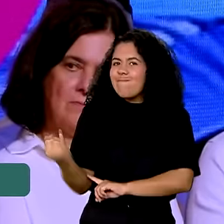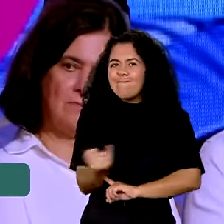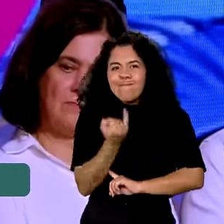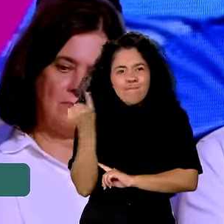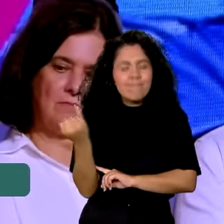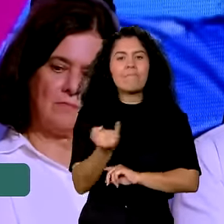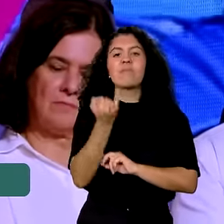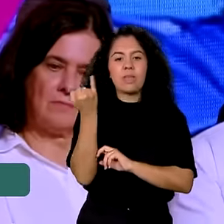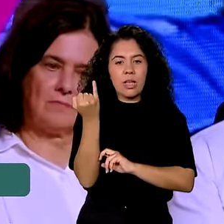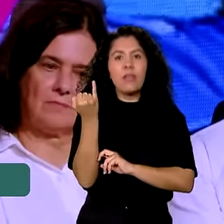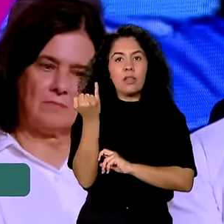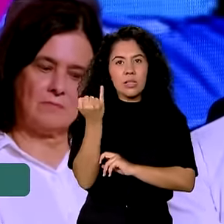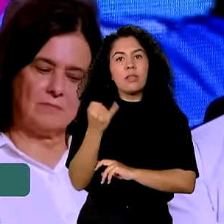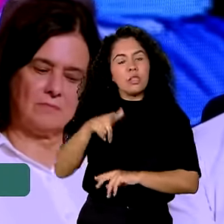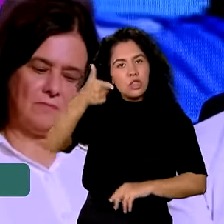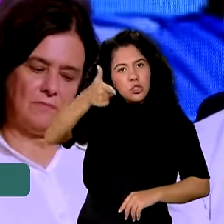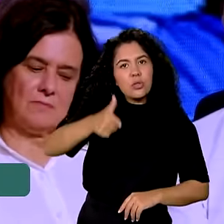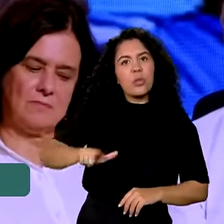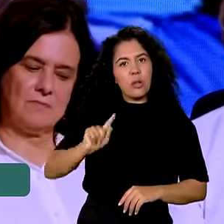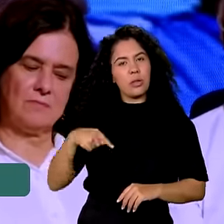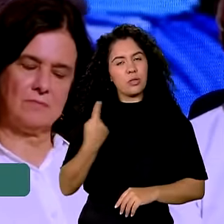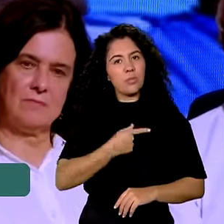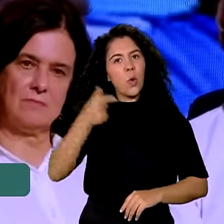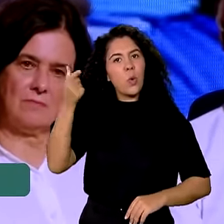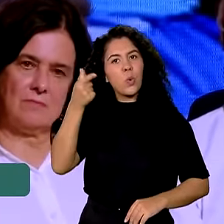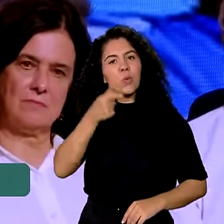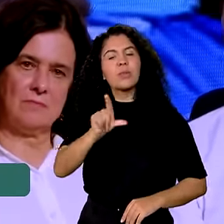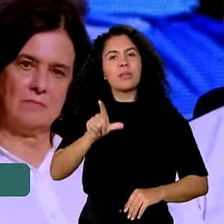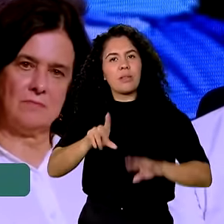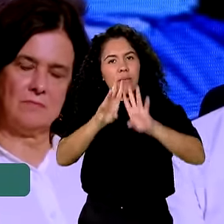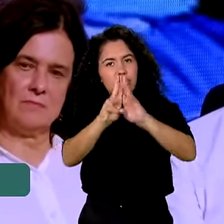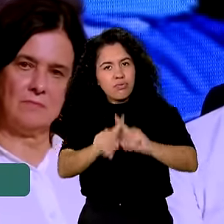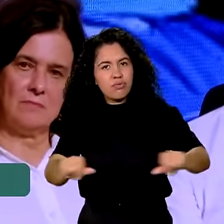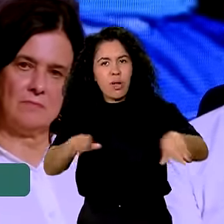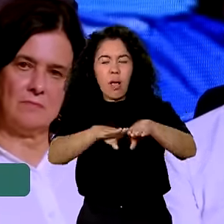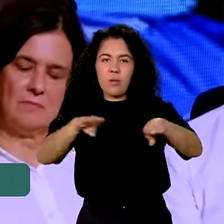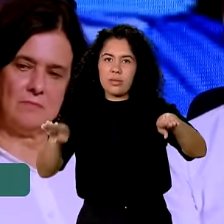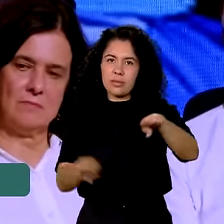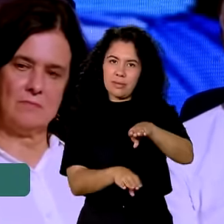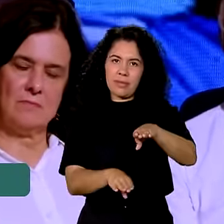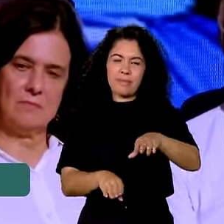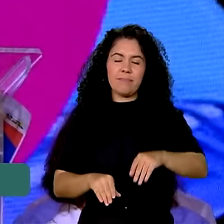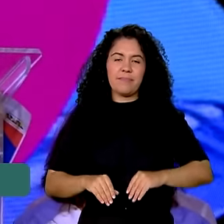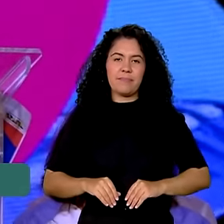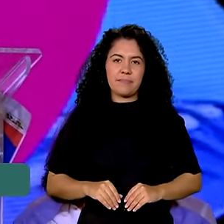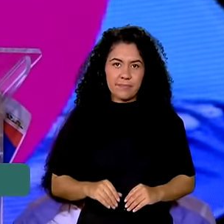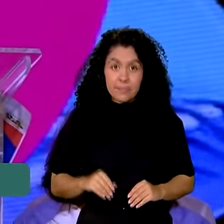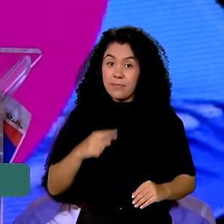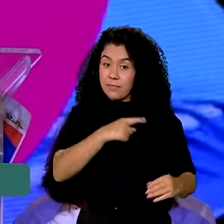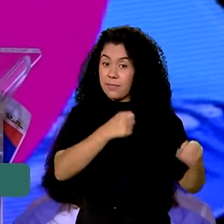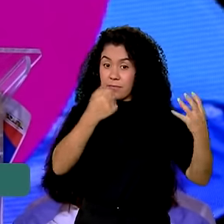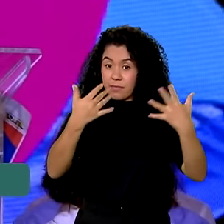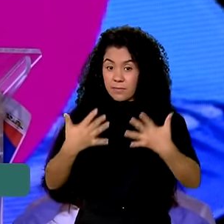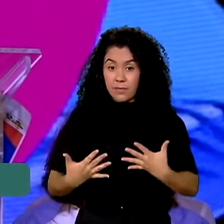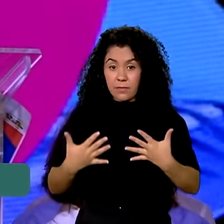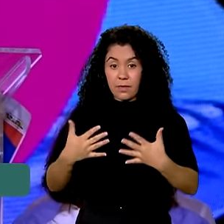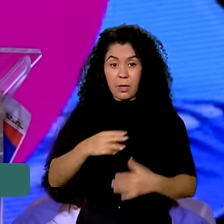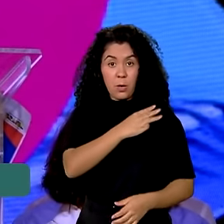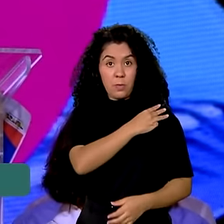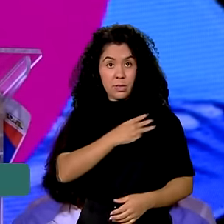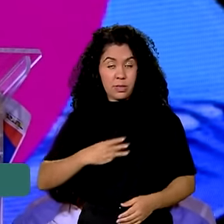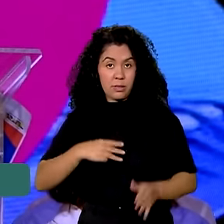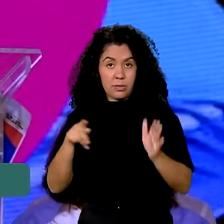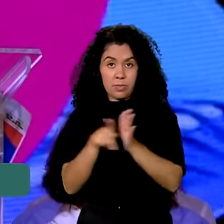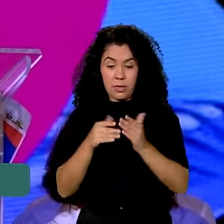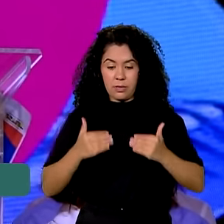para que, mais uma vez, possamos chegar ao fim dessas desigualdades sociais. Além disso, segundo o ministro